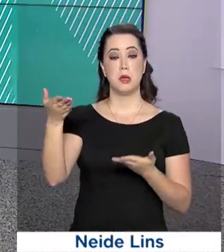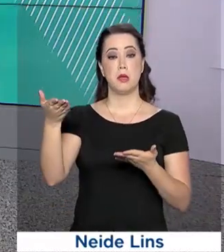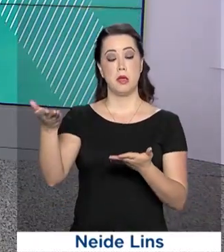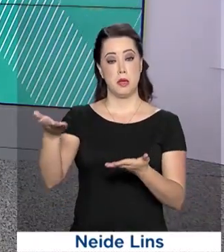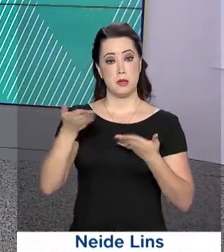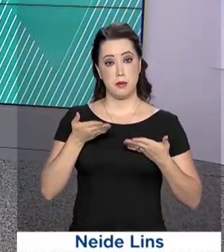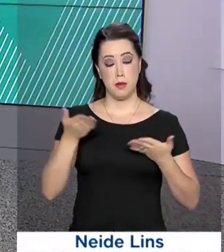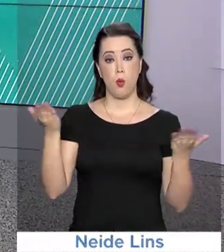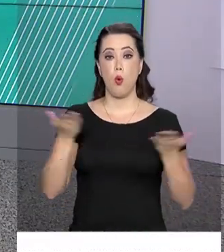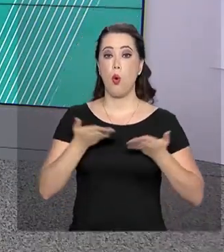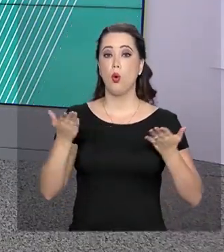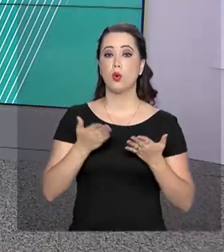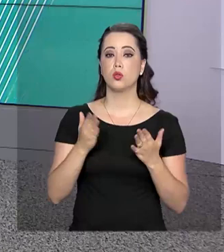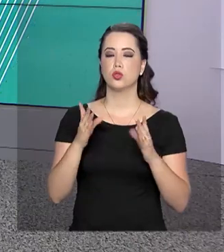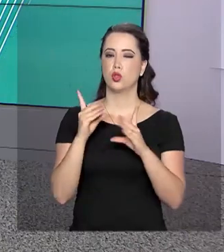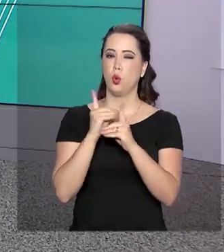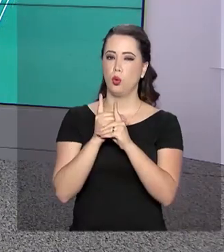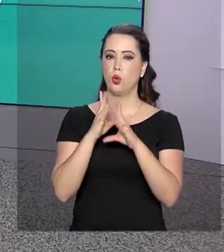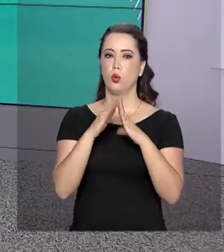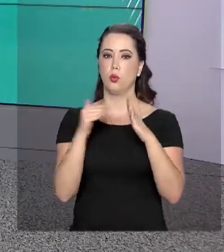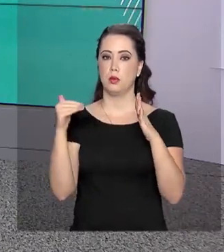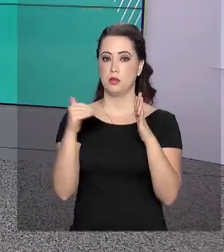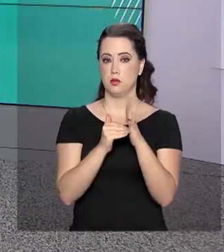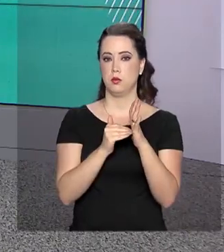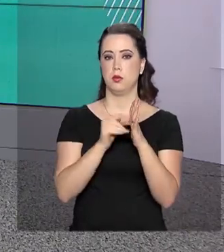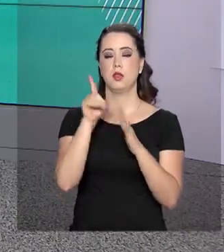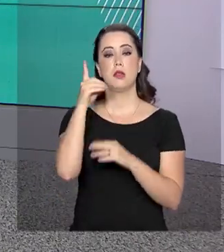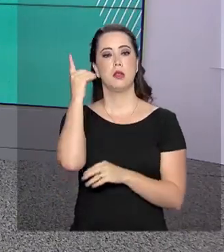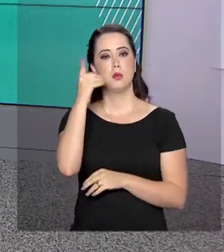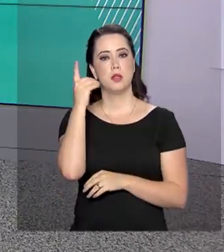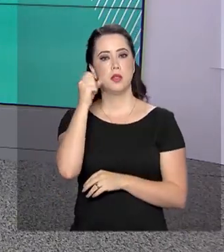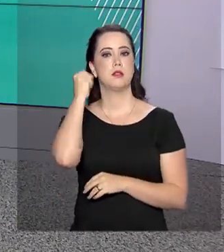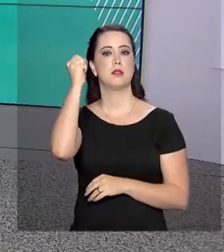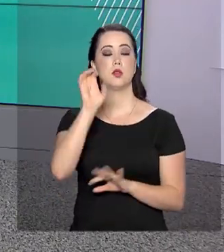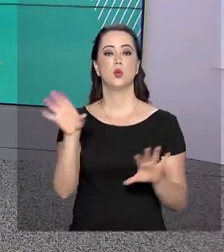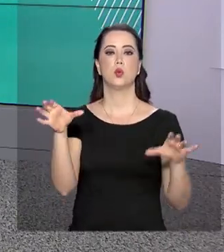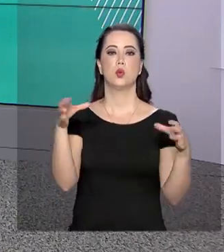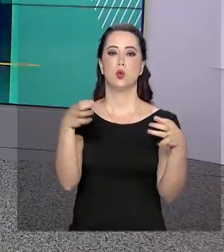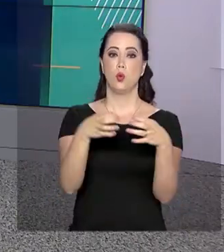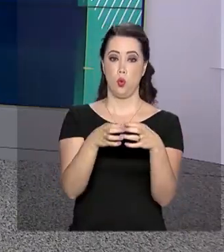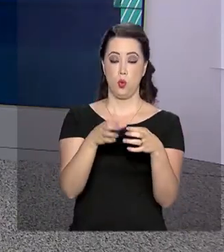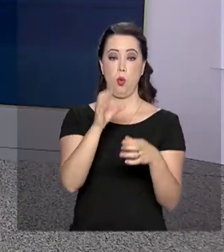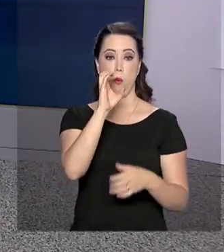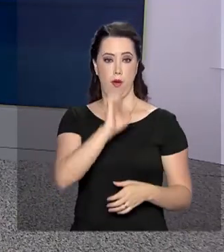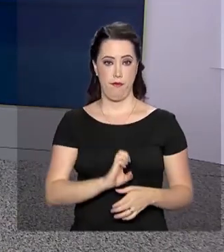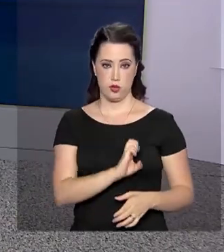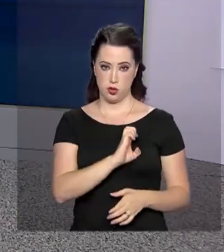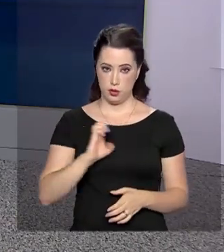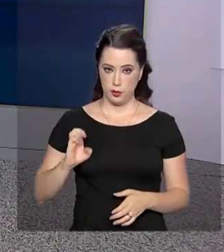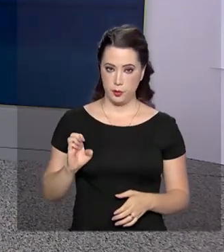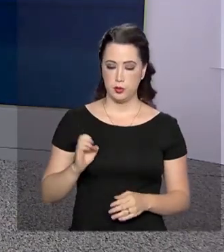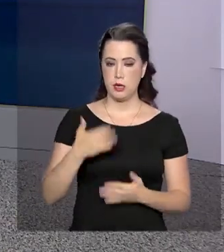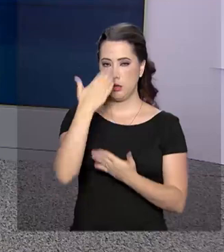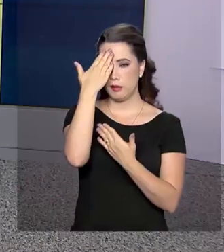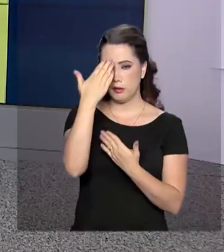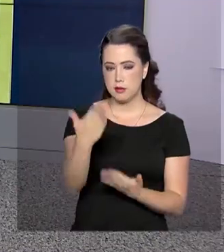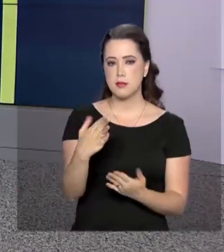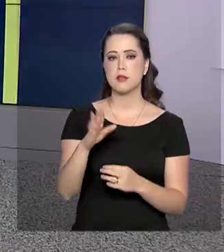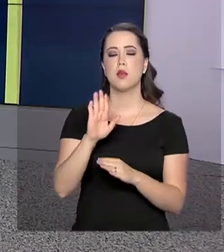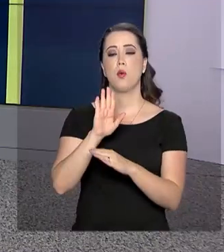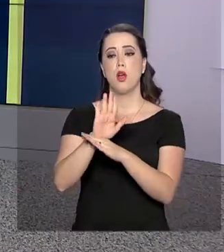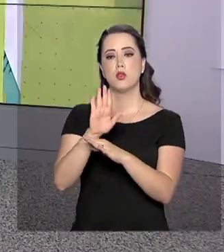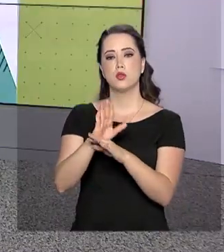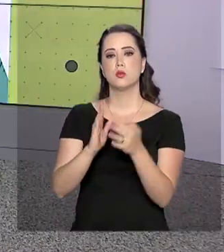recebeu hoje no Palácio do Planalto deputados e senadores da bancada evangélica e agradeceu o apoio dos parlamentares pela